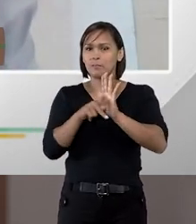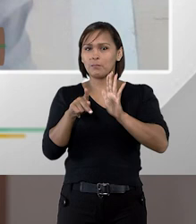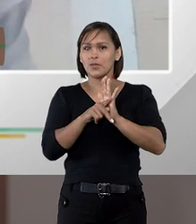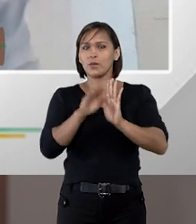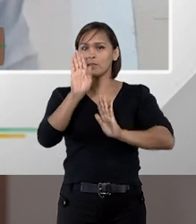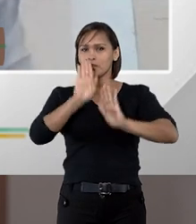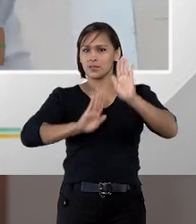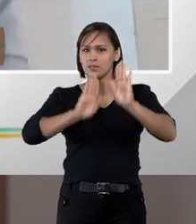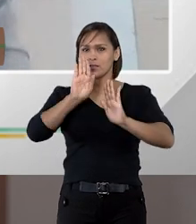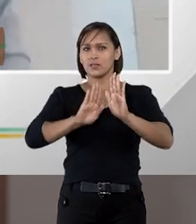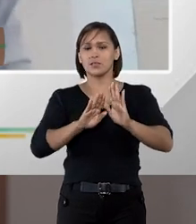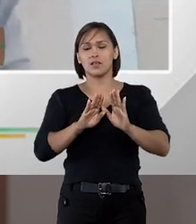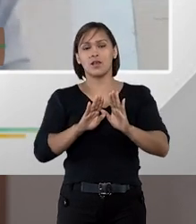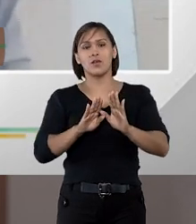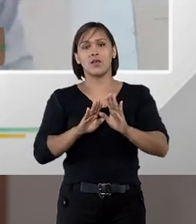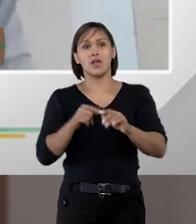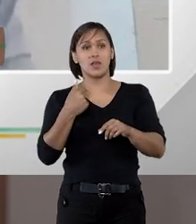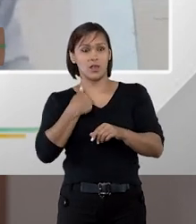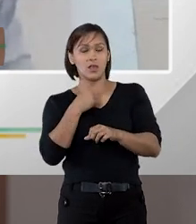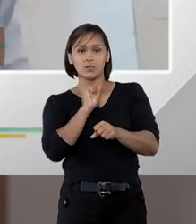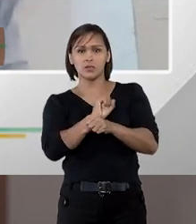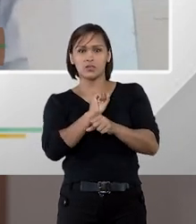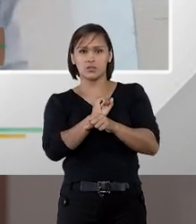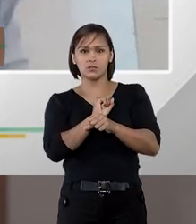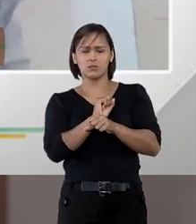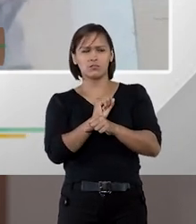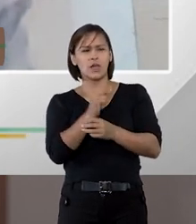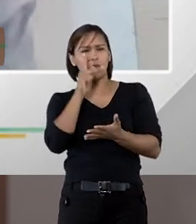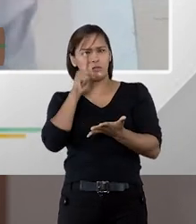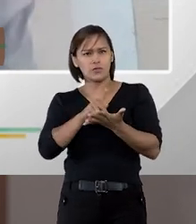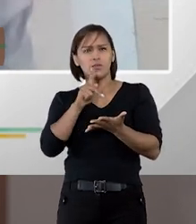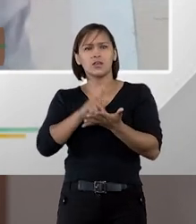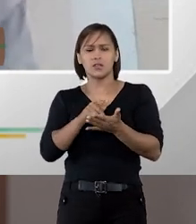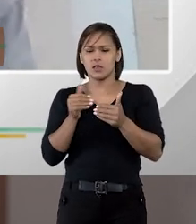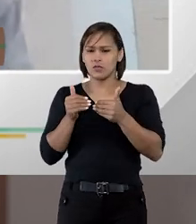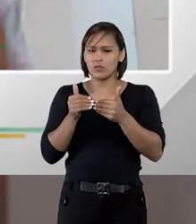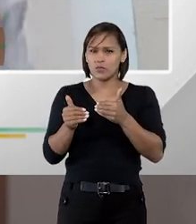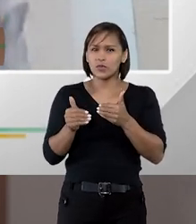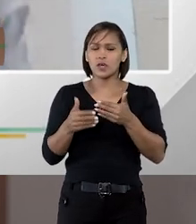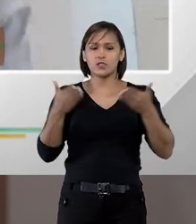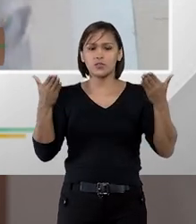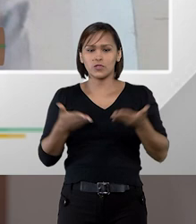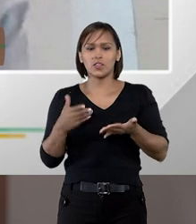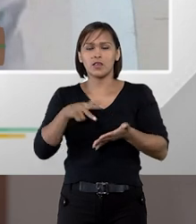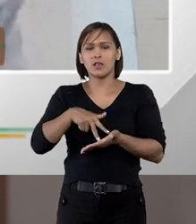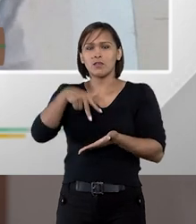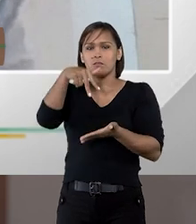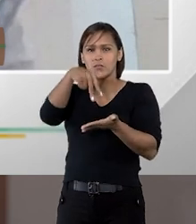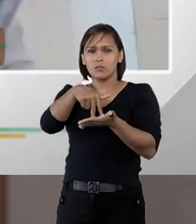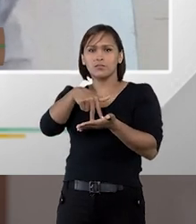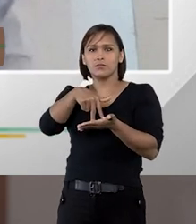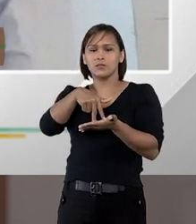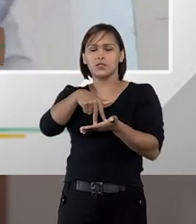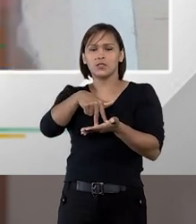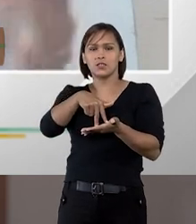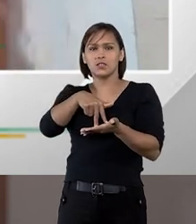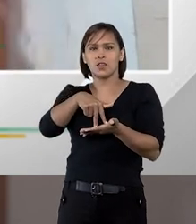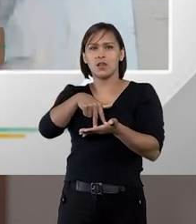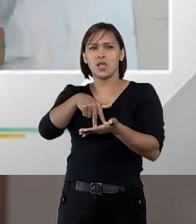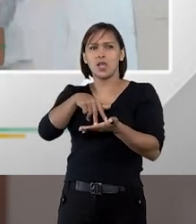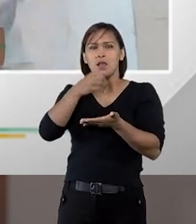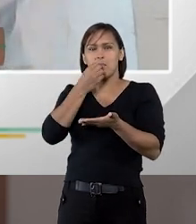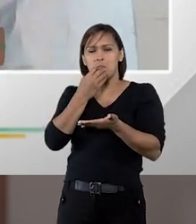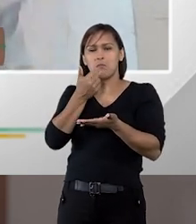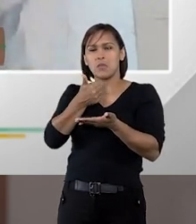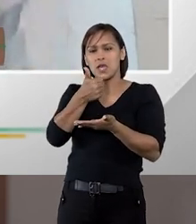licitação o que eu espero espero de verdade que seja a tendência já que eu tenho um posicionamento assim bem